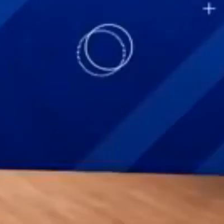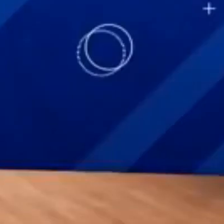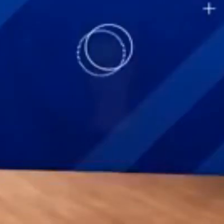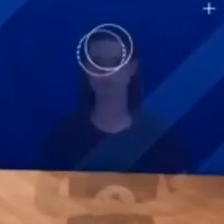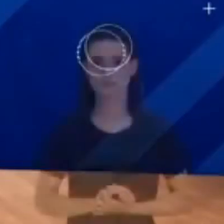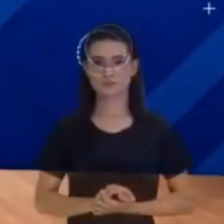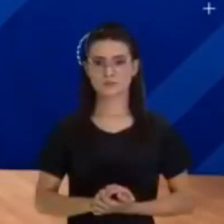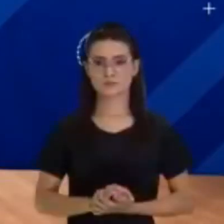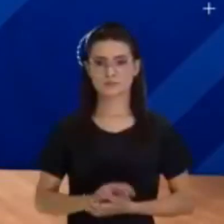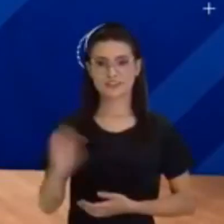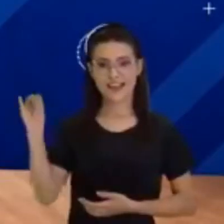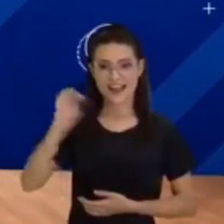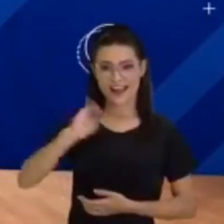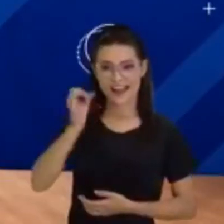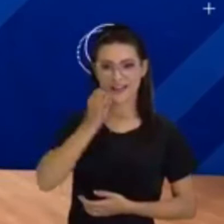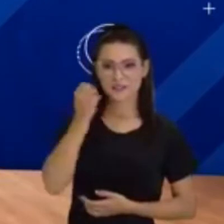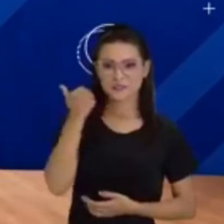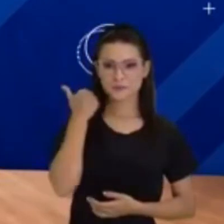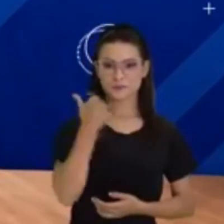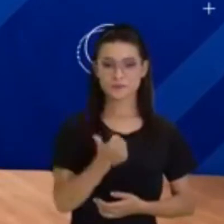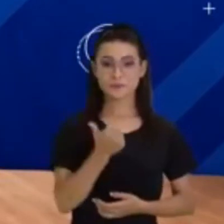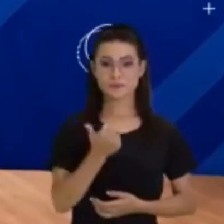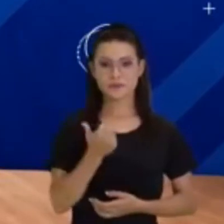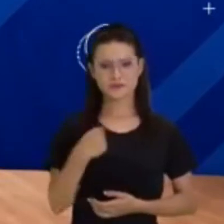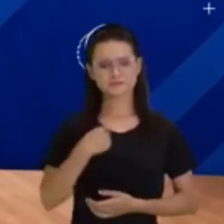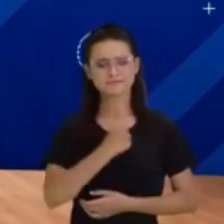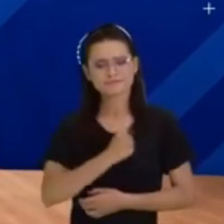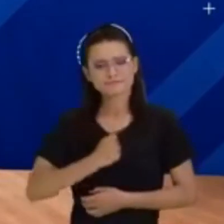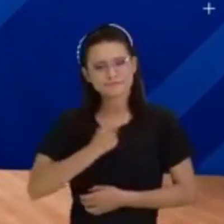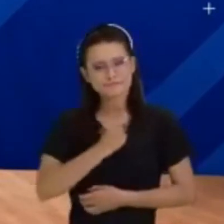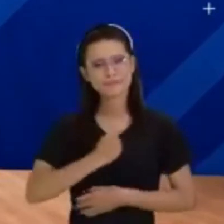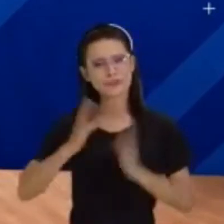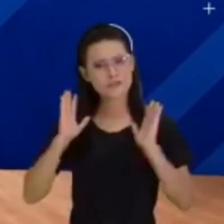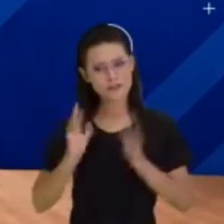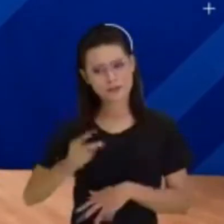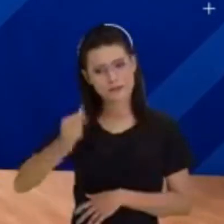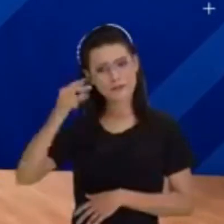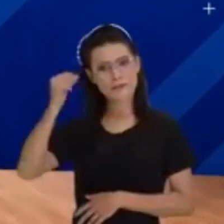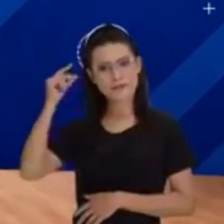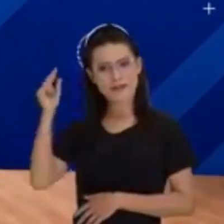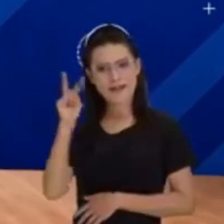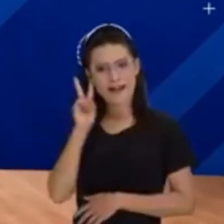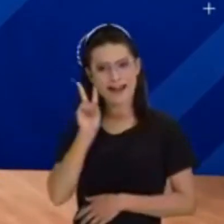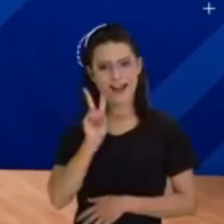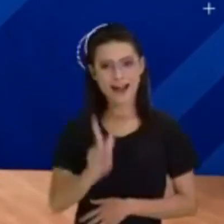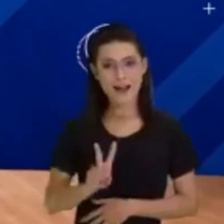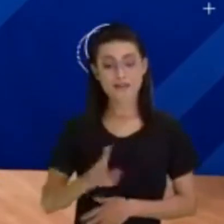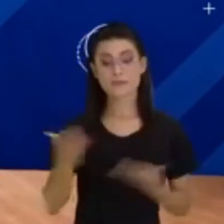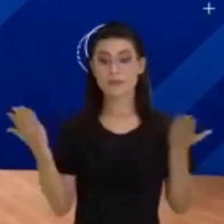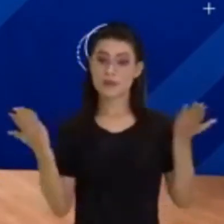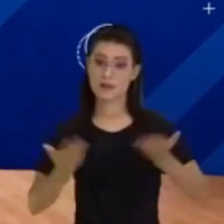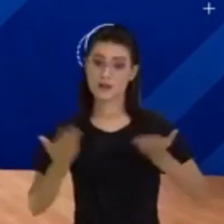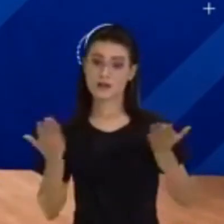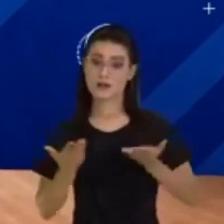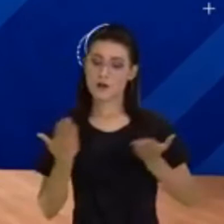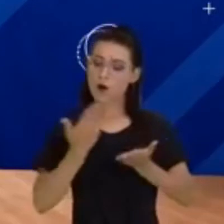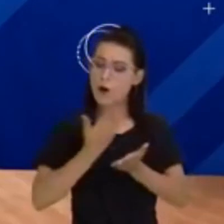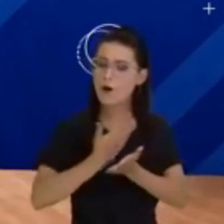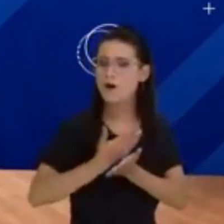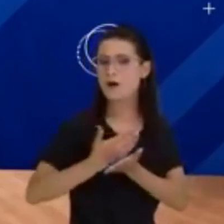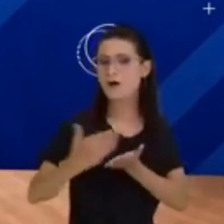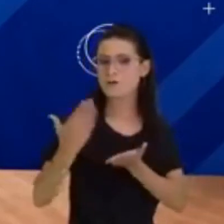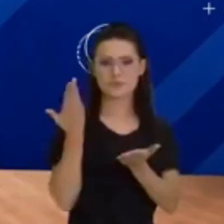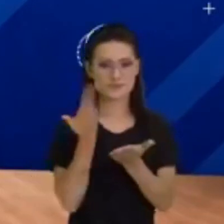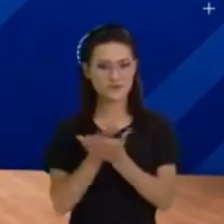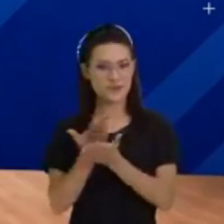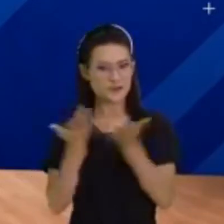Olá, tudo bem? Já estava com saudades, quanto tempo. Vamos agora iniciar a